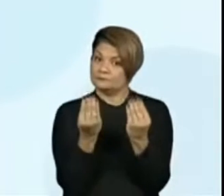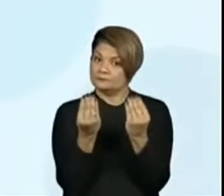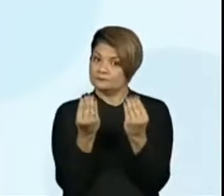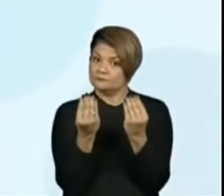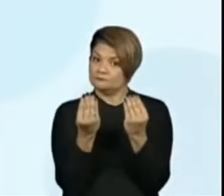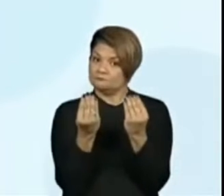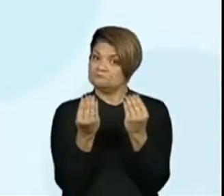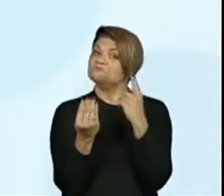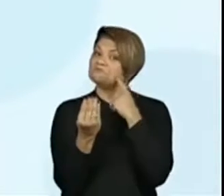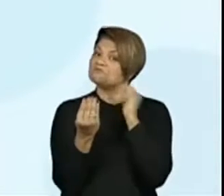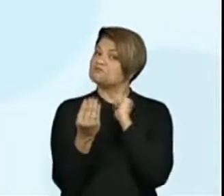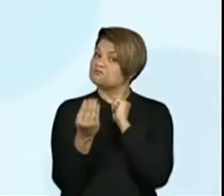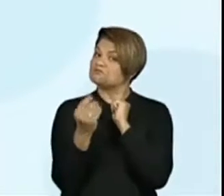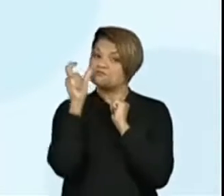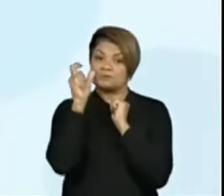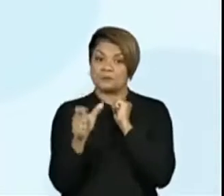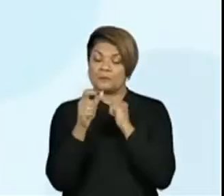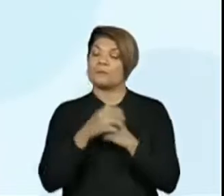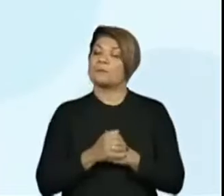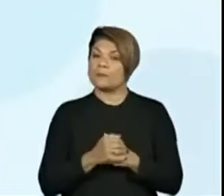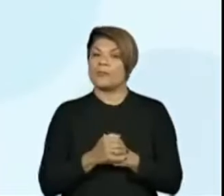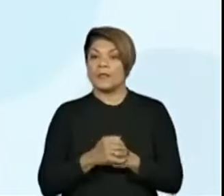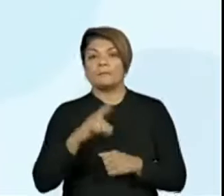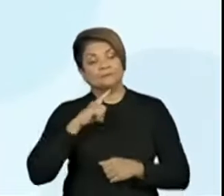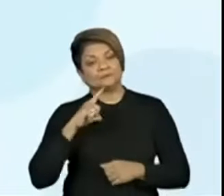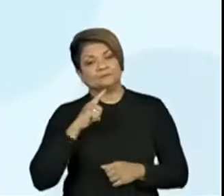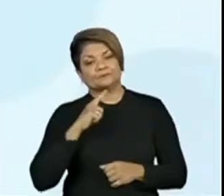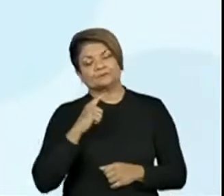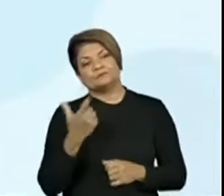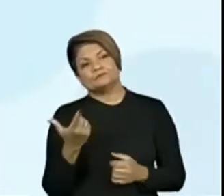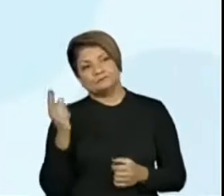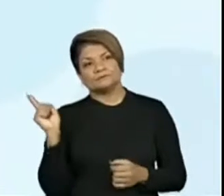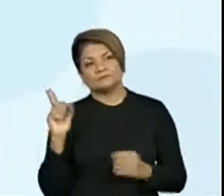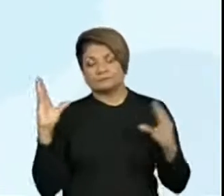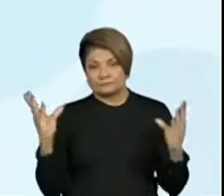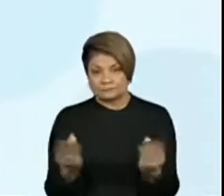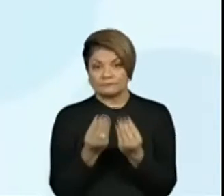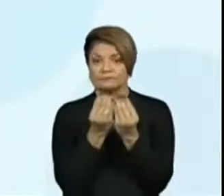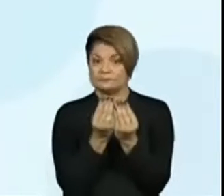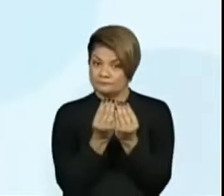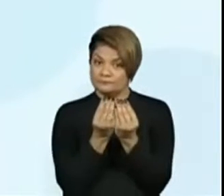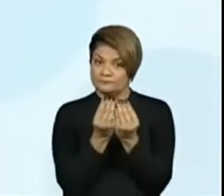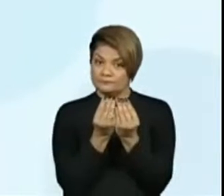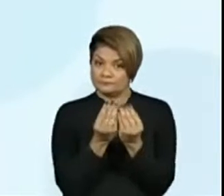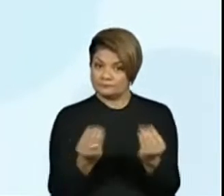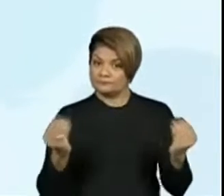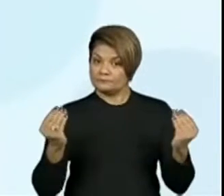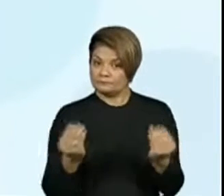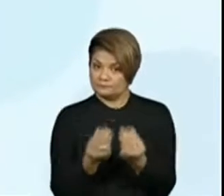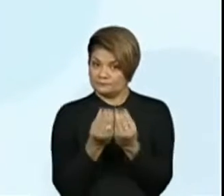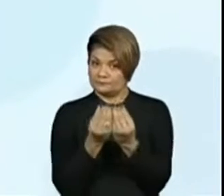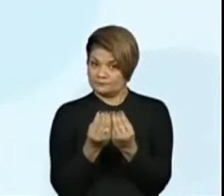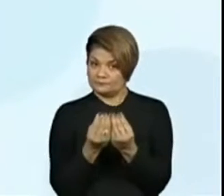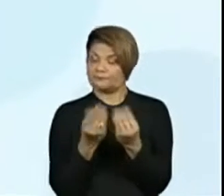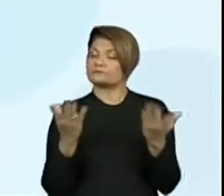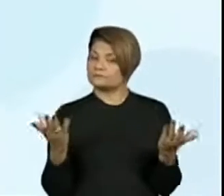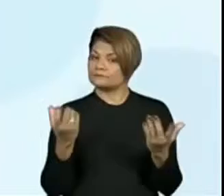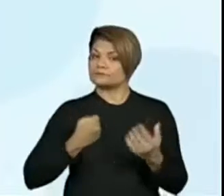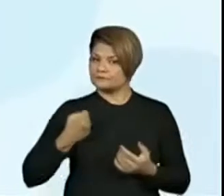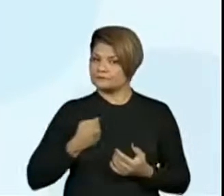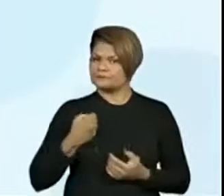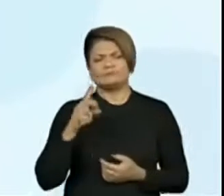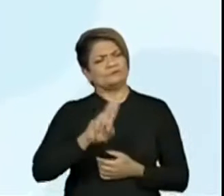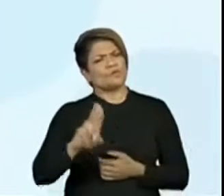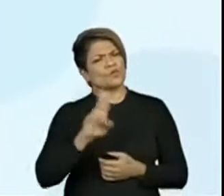interessante. Ela está ali formando um número, não é compondo um determinado número. Mas o que será que ela